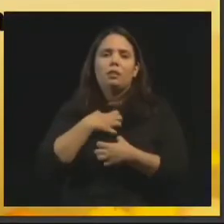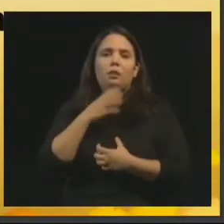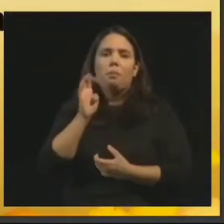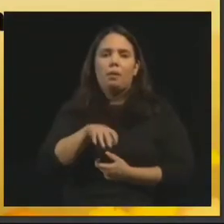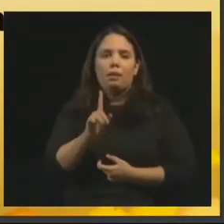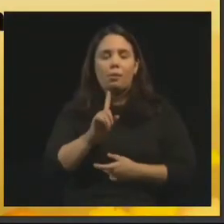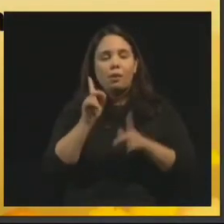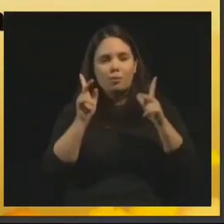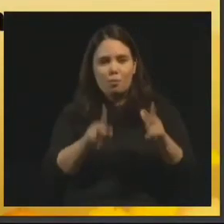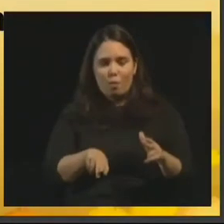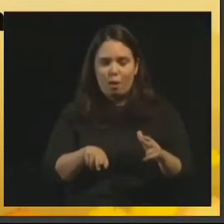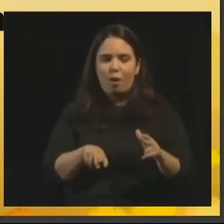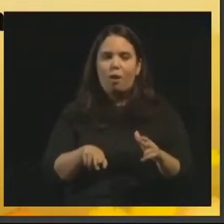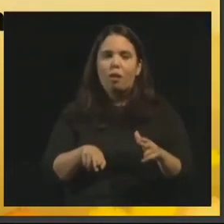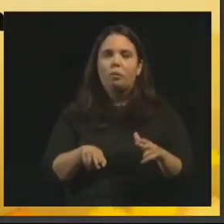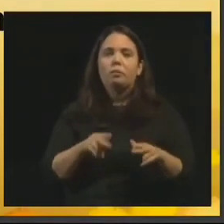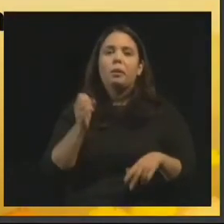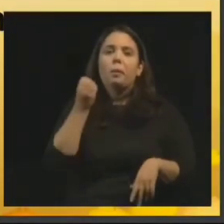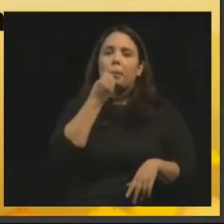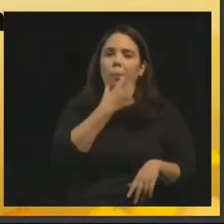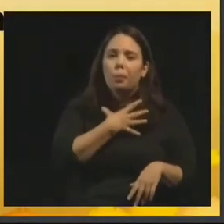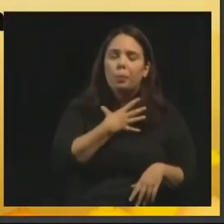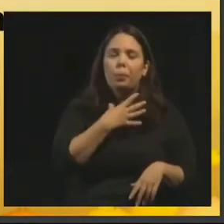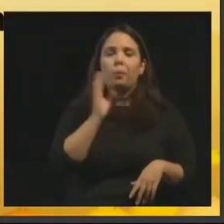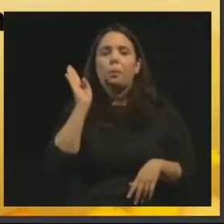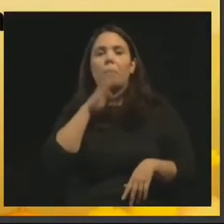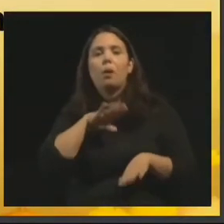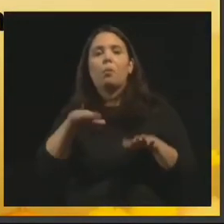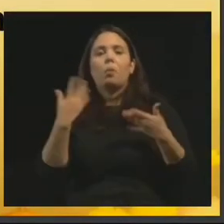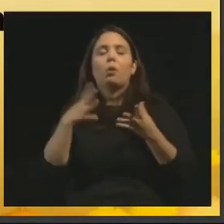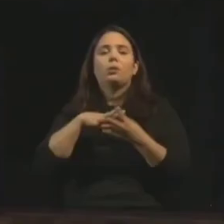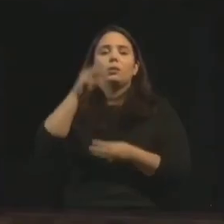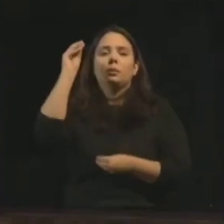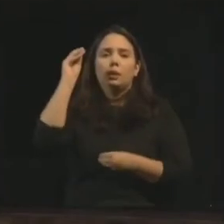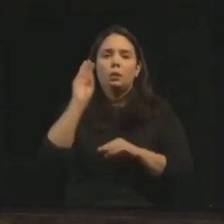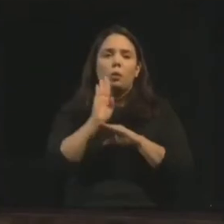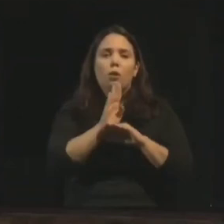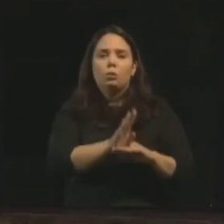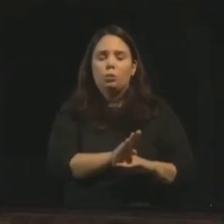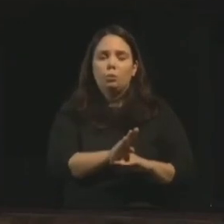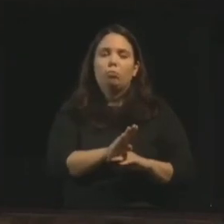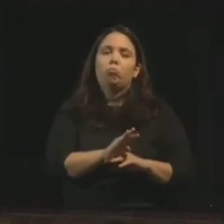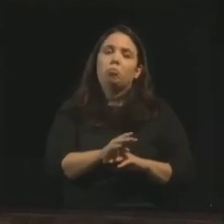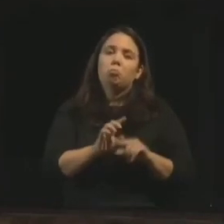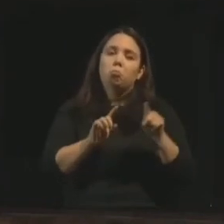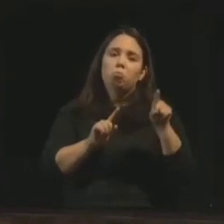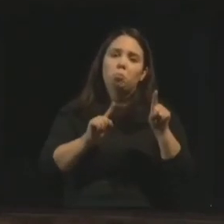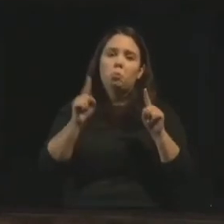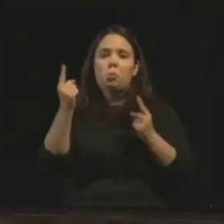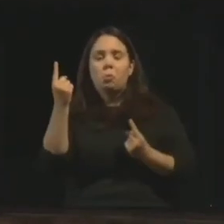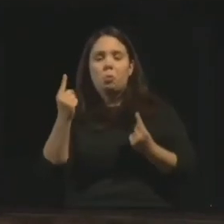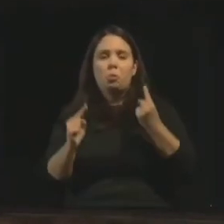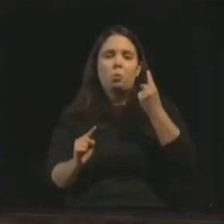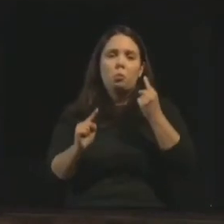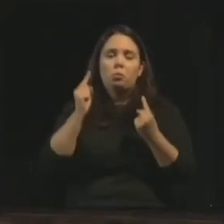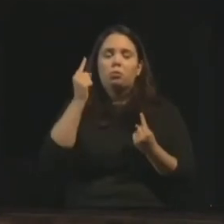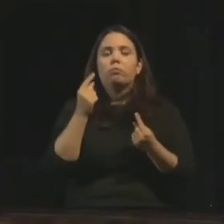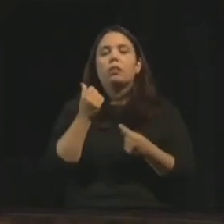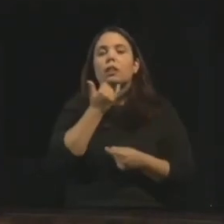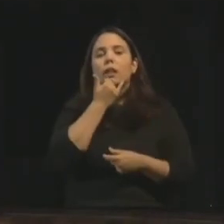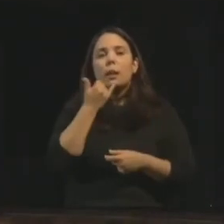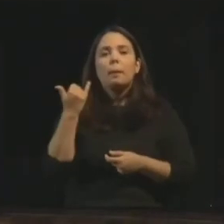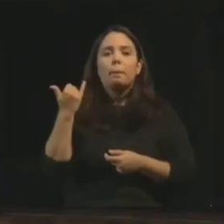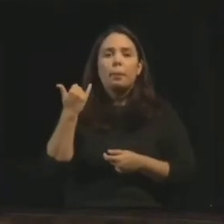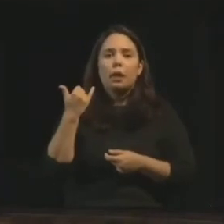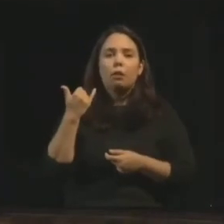Kardec continua, são bons ou maus os espíritos que o concebem esses favores? Uns e outros, ou seja, bons e maus, depende da